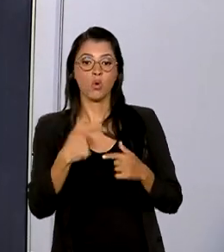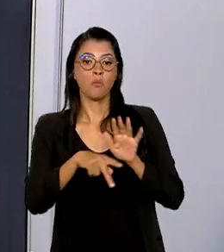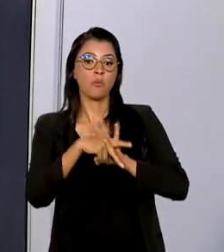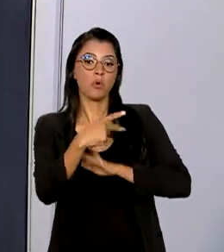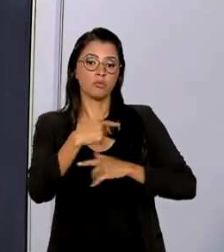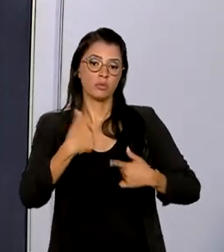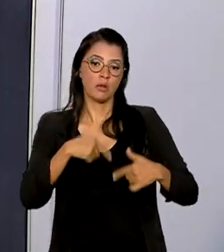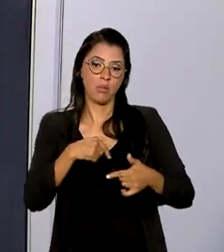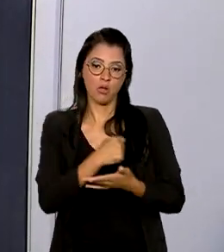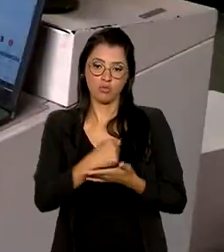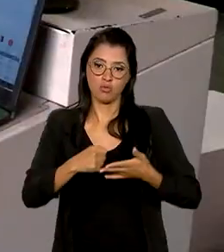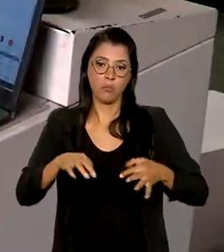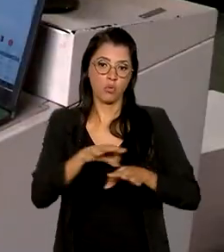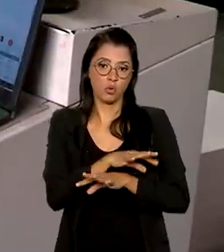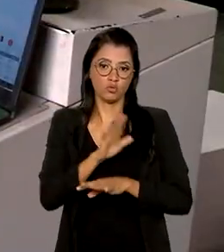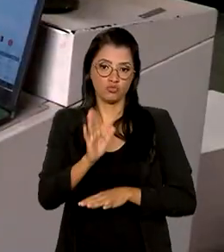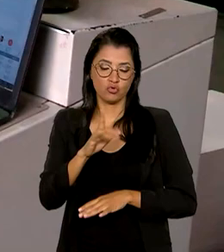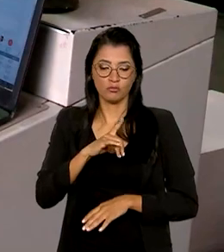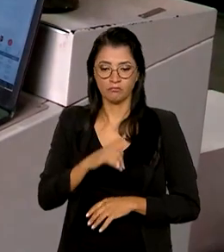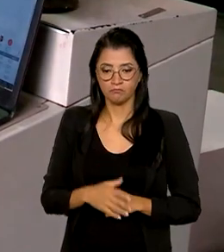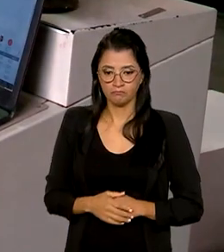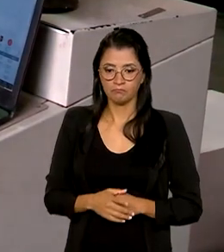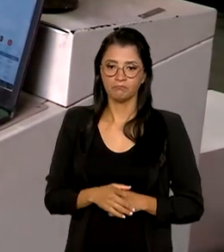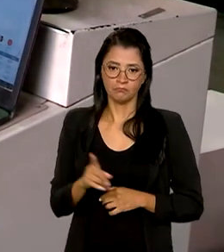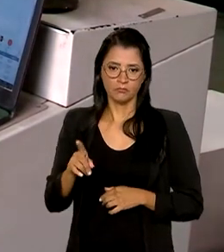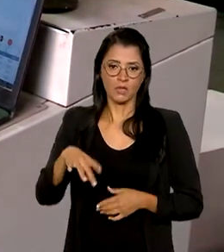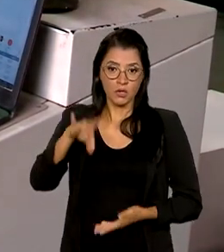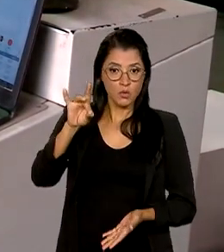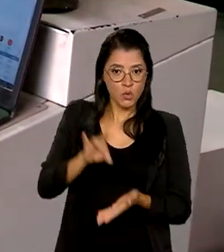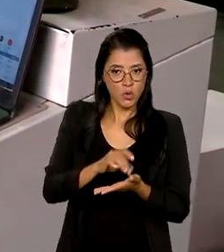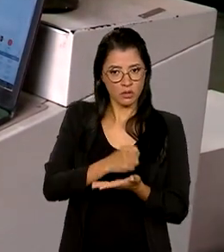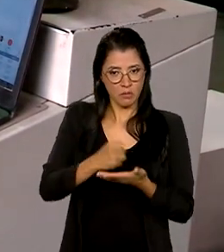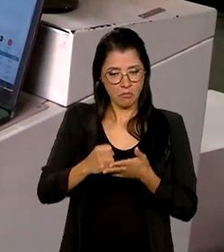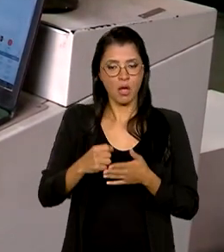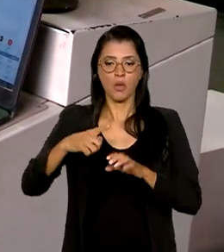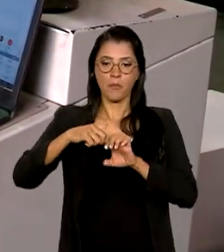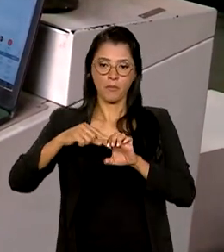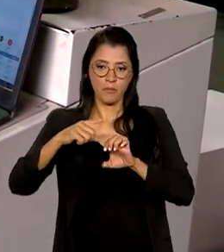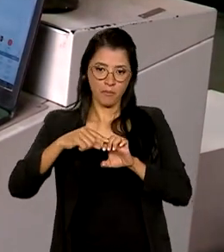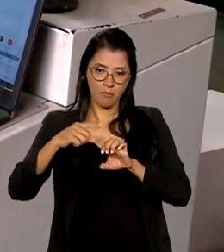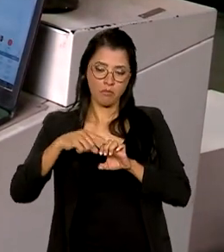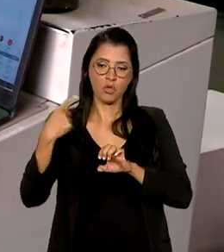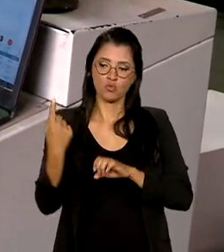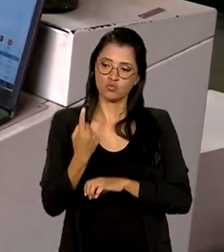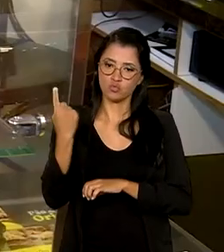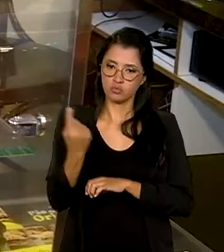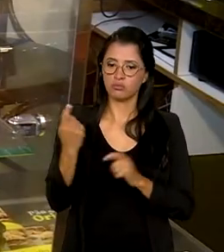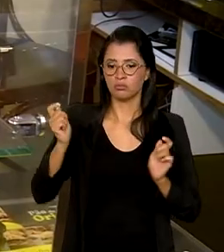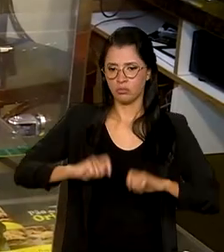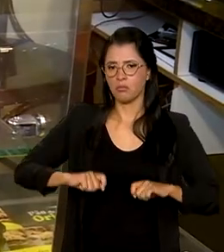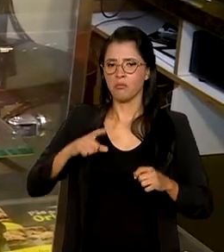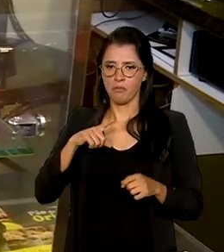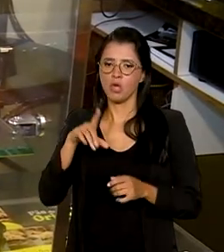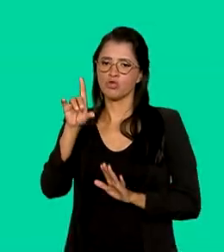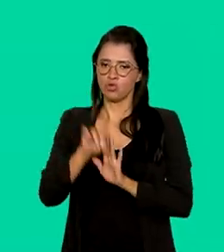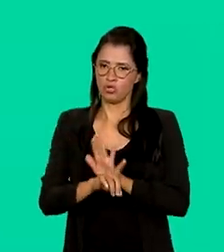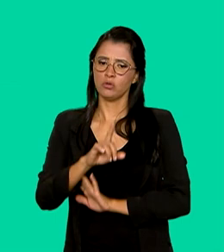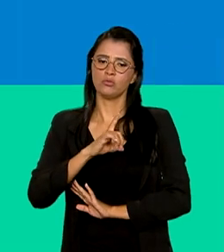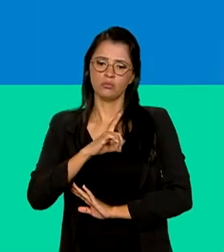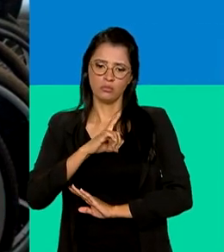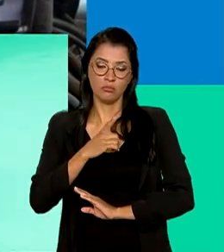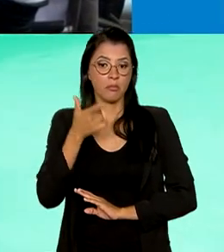com carteira assinada. Quem se formaliza como microempreendedor individual também tem direito.